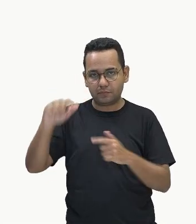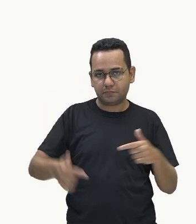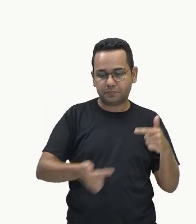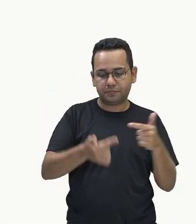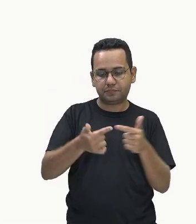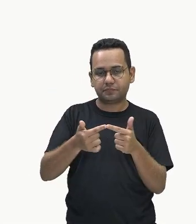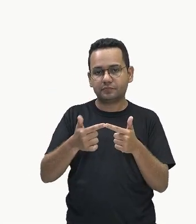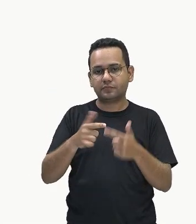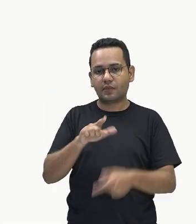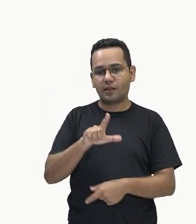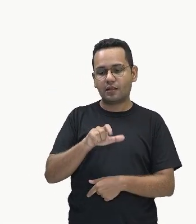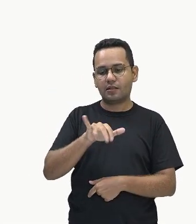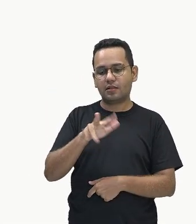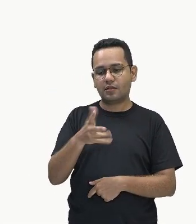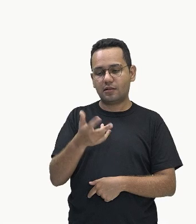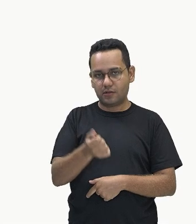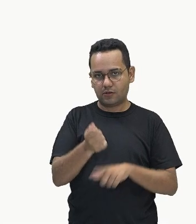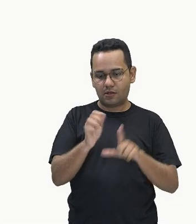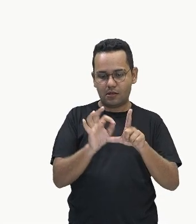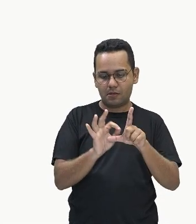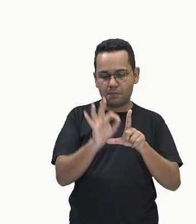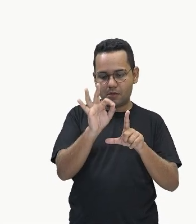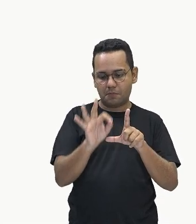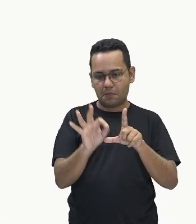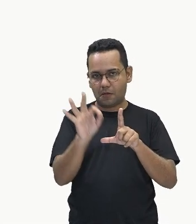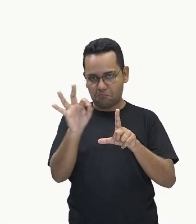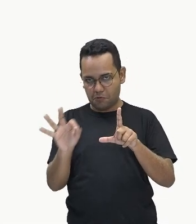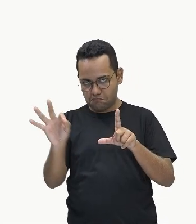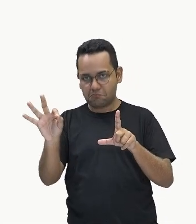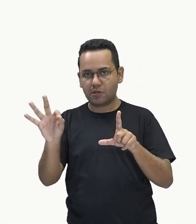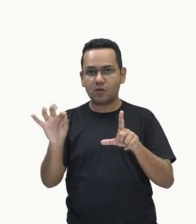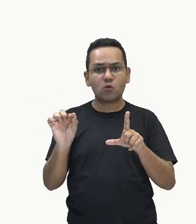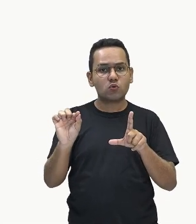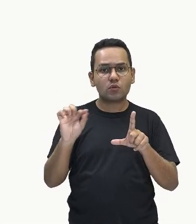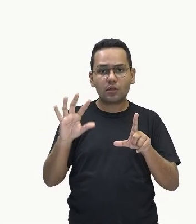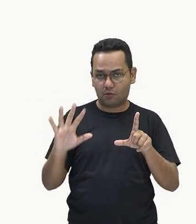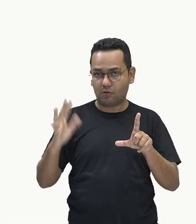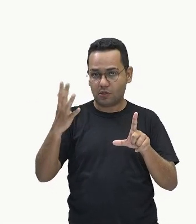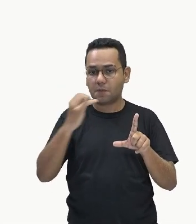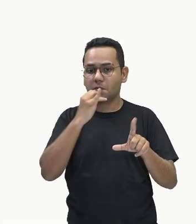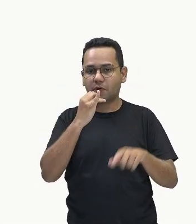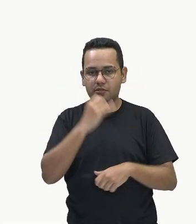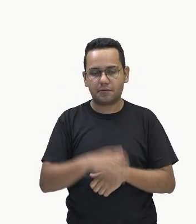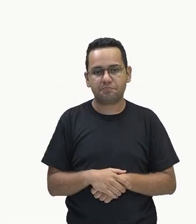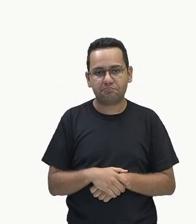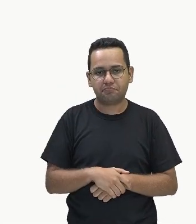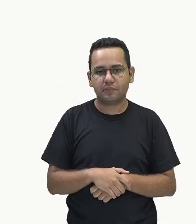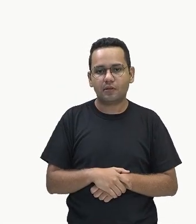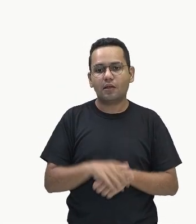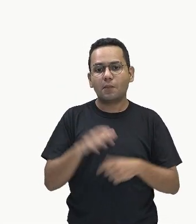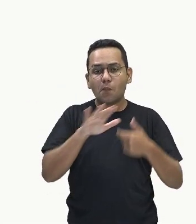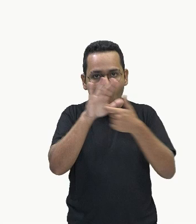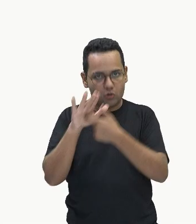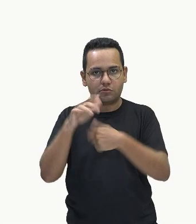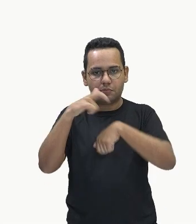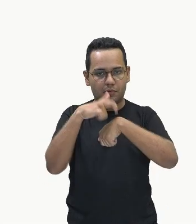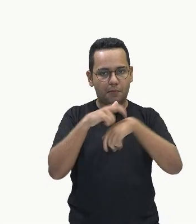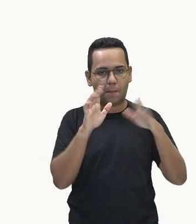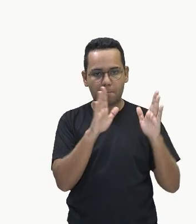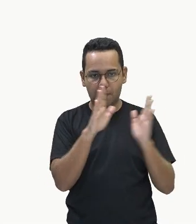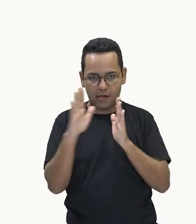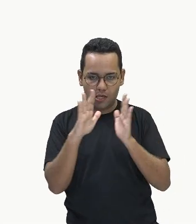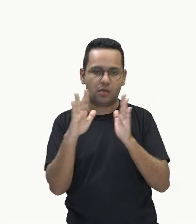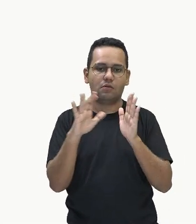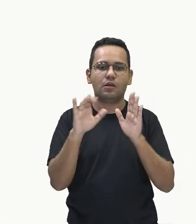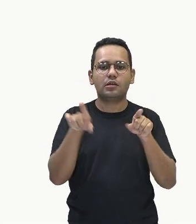lineares ao longo do tempo. Ou seja, mostra a evolução de uma ou mais